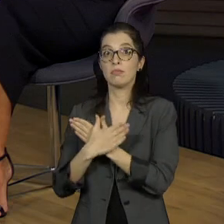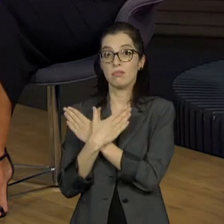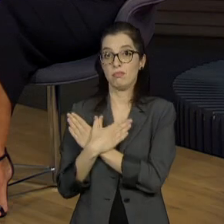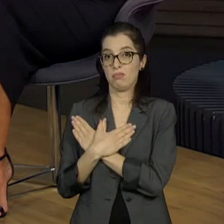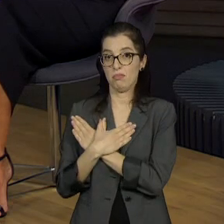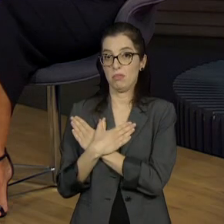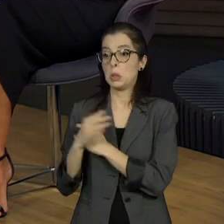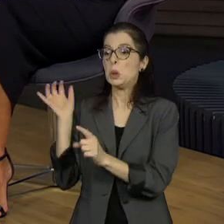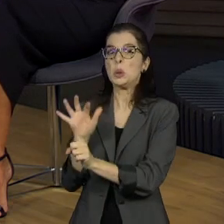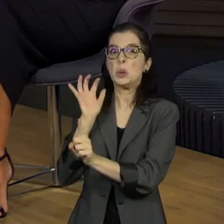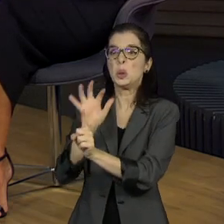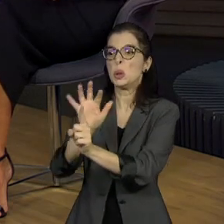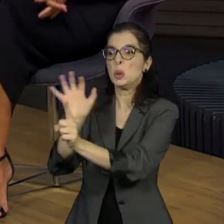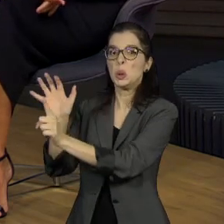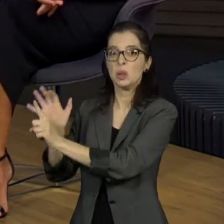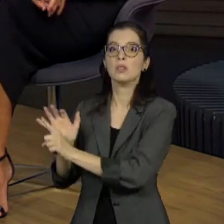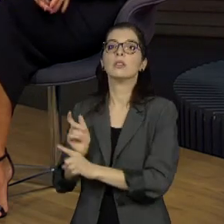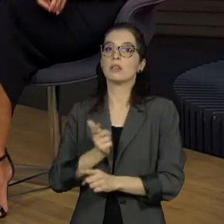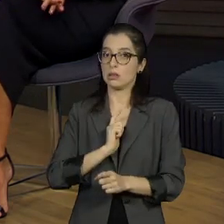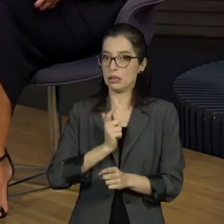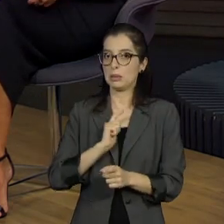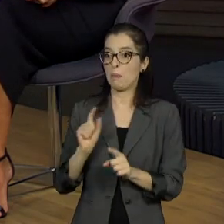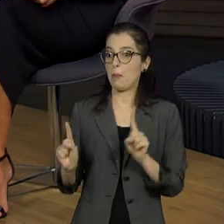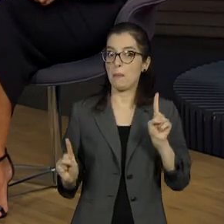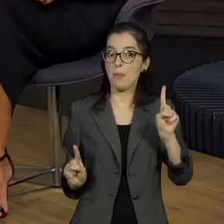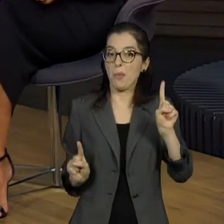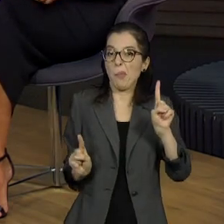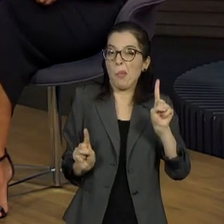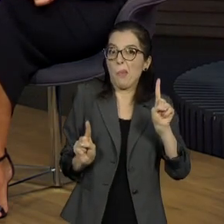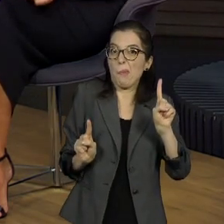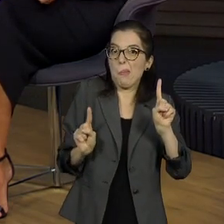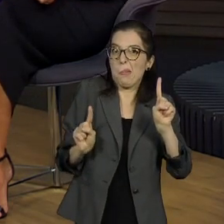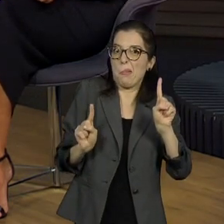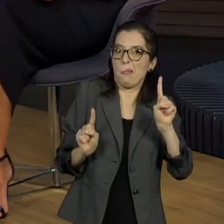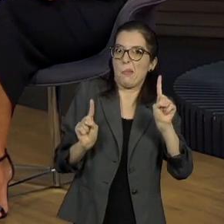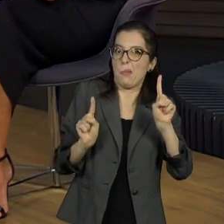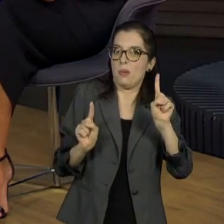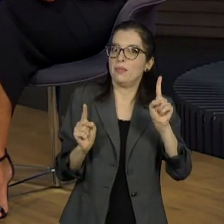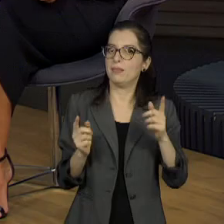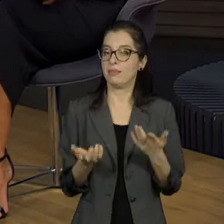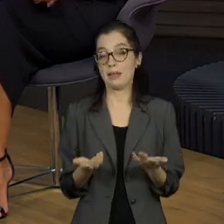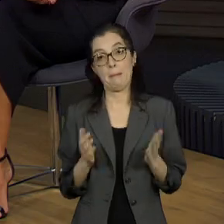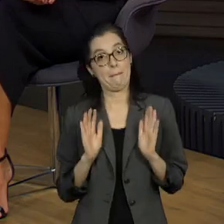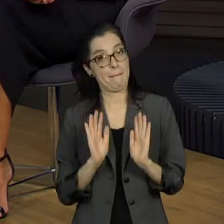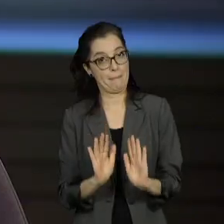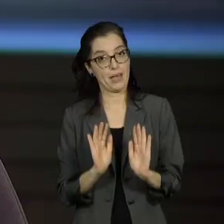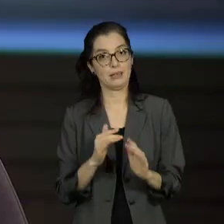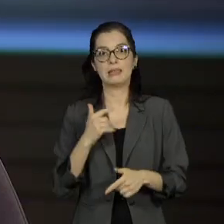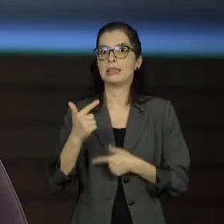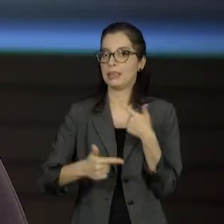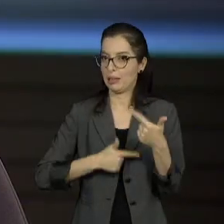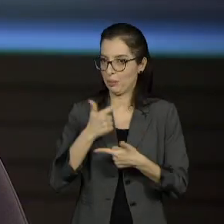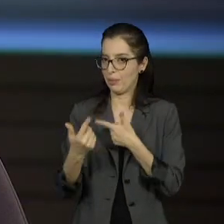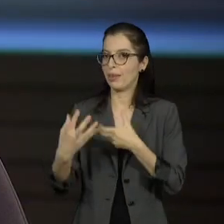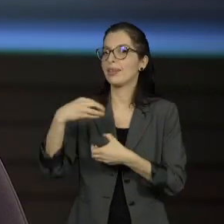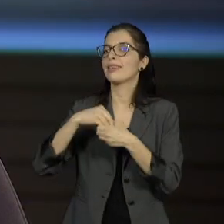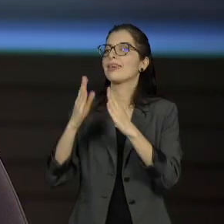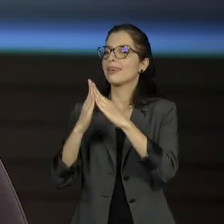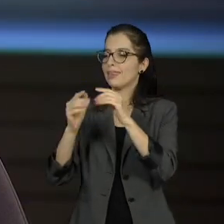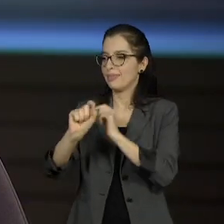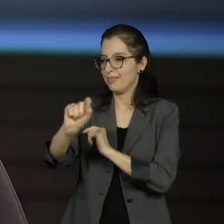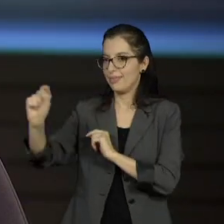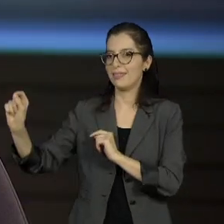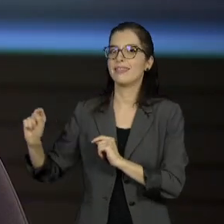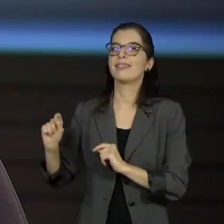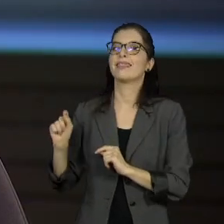resiliênciazinha que ele mostra é ali em razão de um trabalho muito, muito intensivo de pastores,